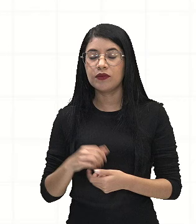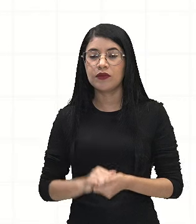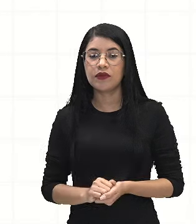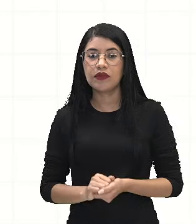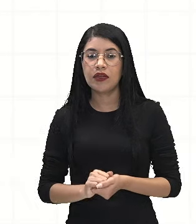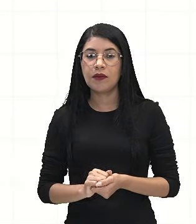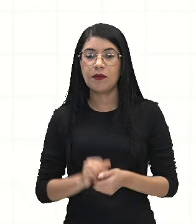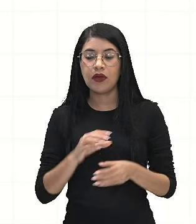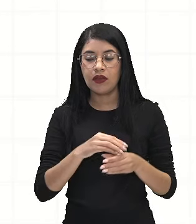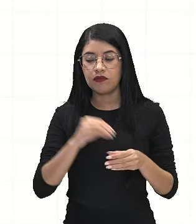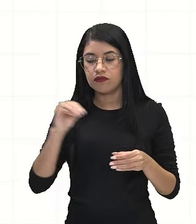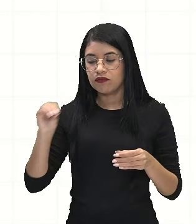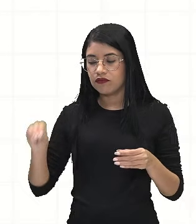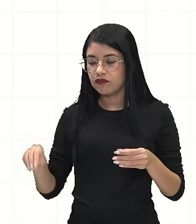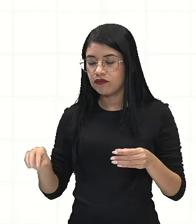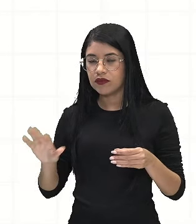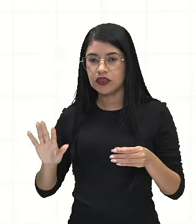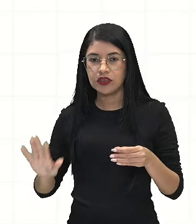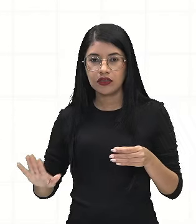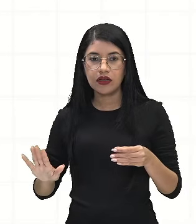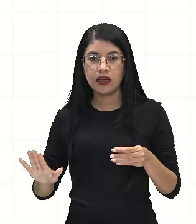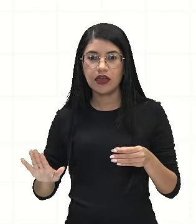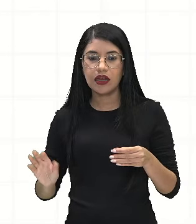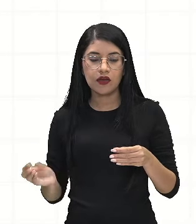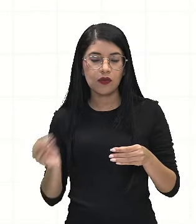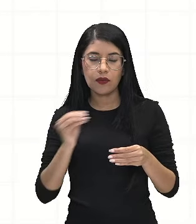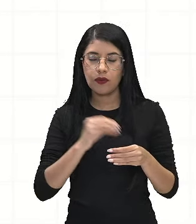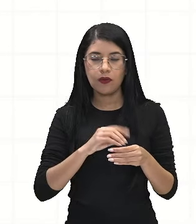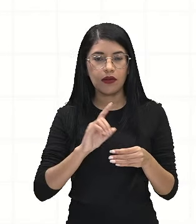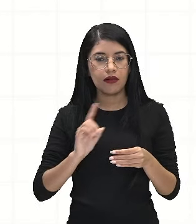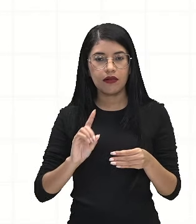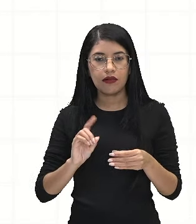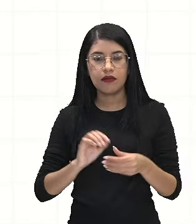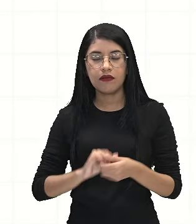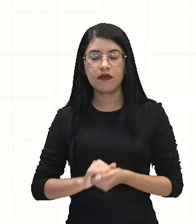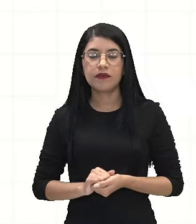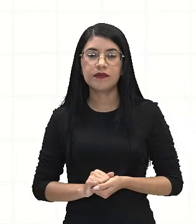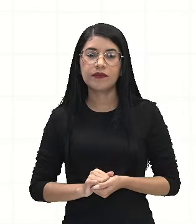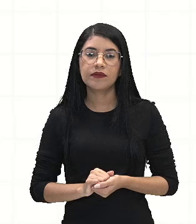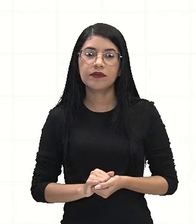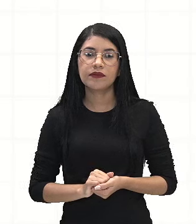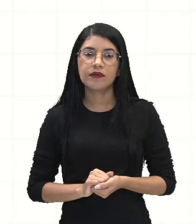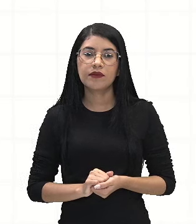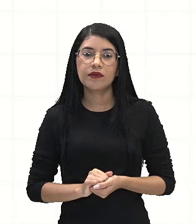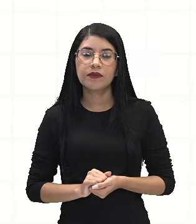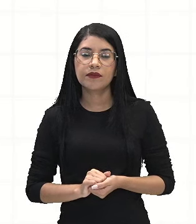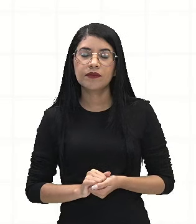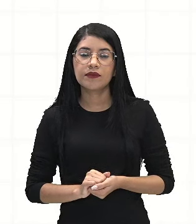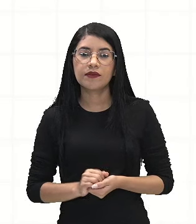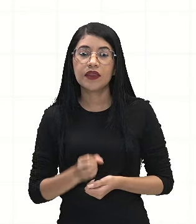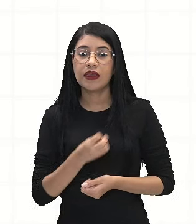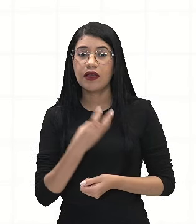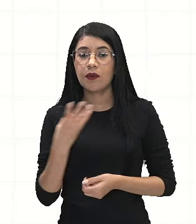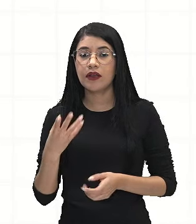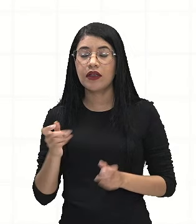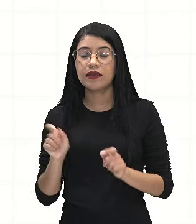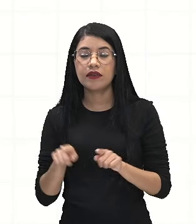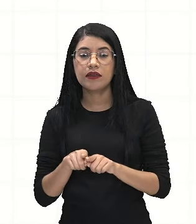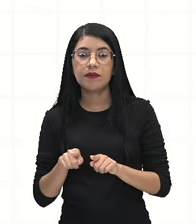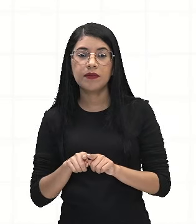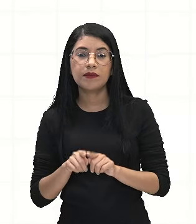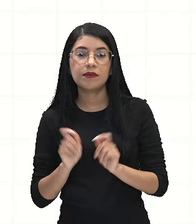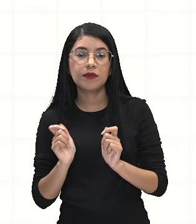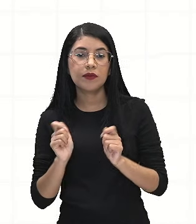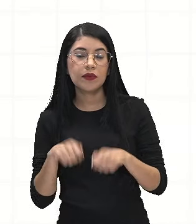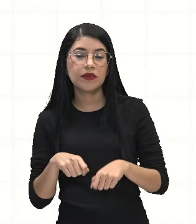repor a carta. Eu já retirei e não fiz reposição. E o número de possibilidades que eu tenho